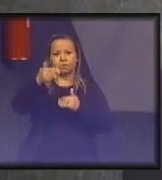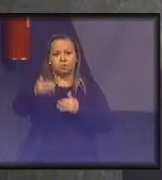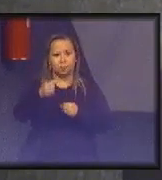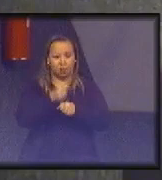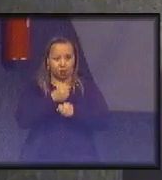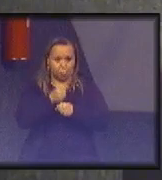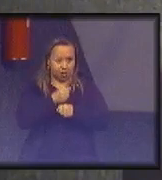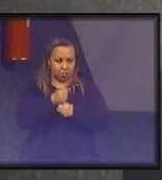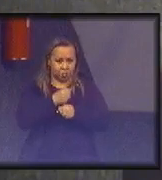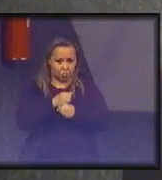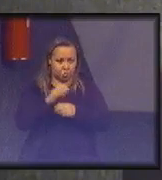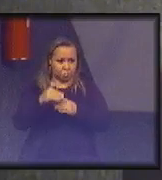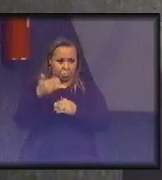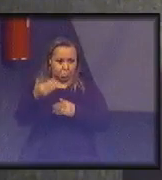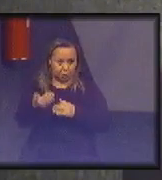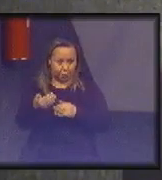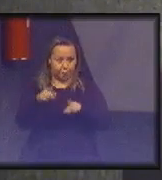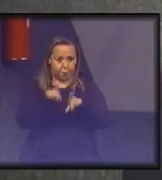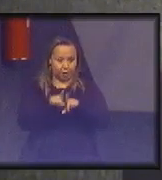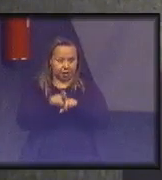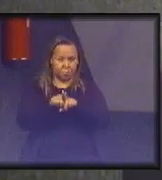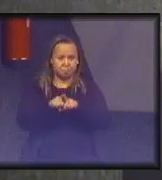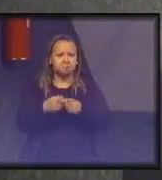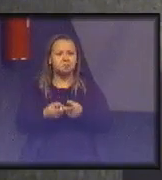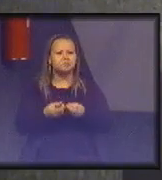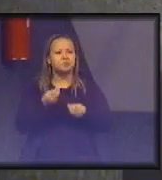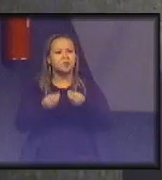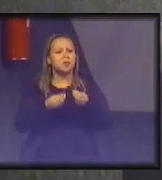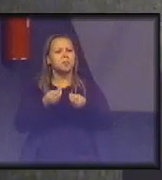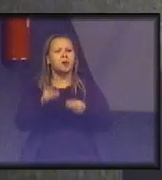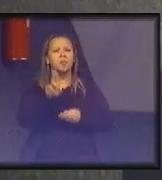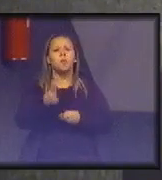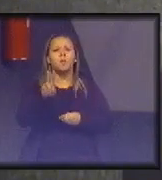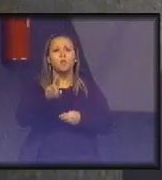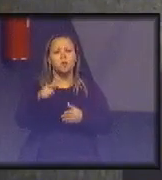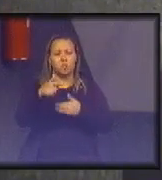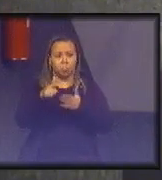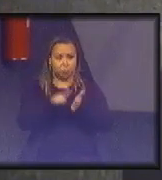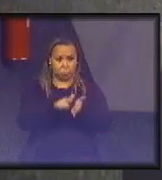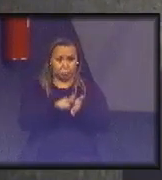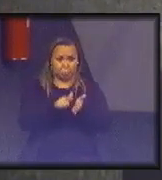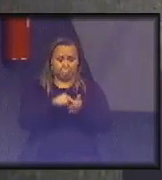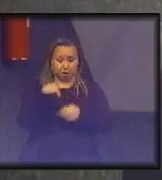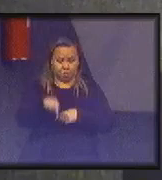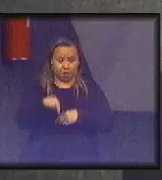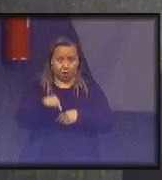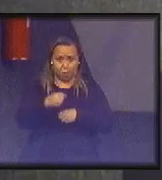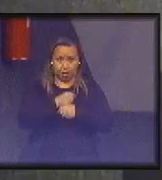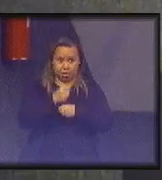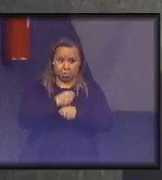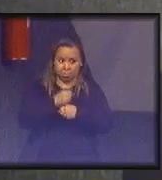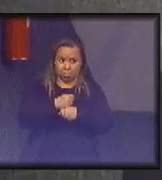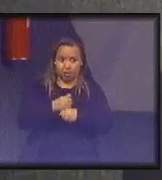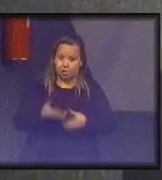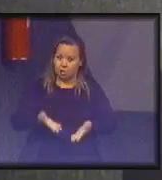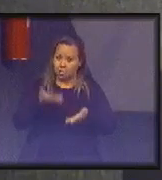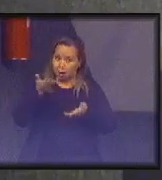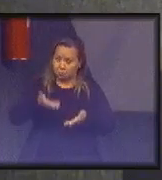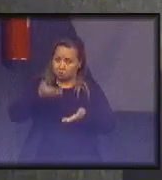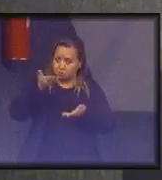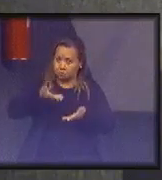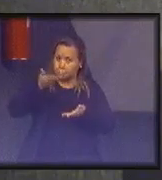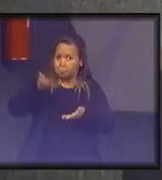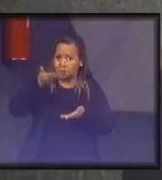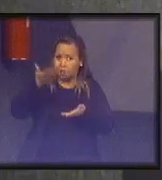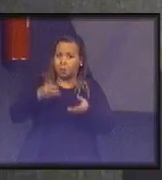Inclusive, para ir monitorando. Quanto que está meu consumo de papel aqui? já nesse ano. Não, ele está elevado, em